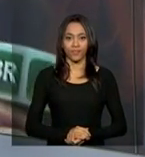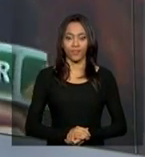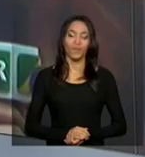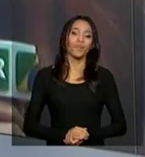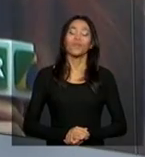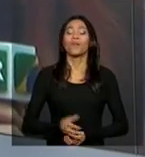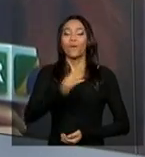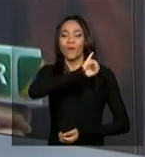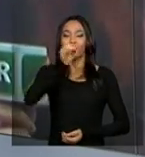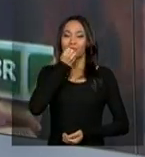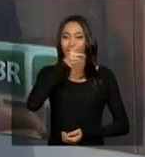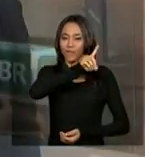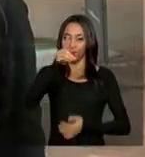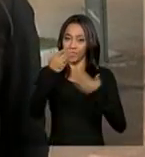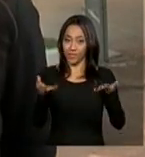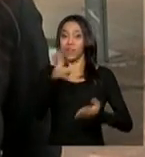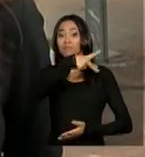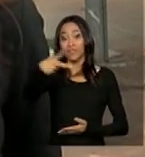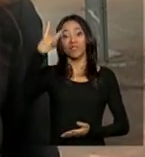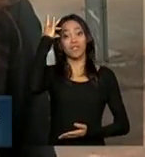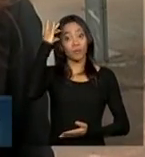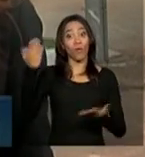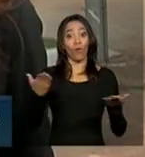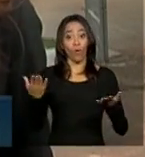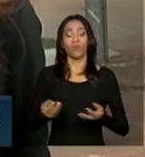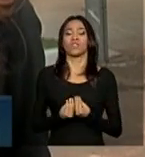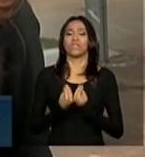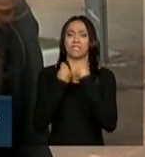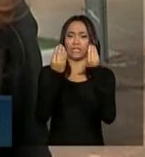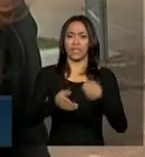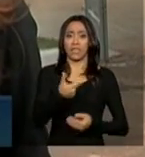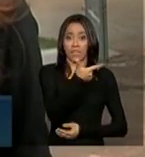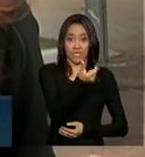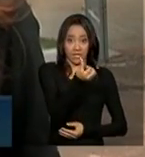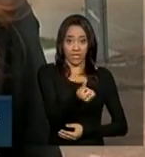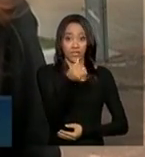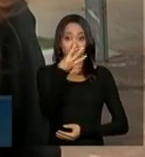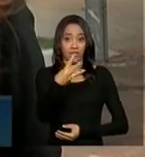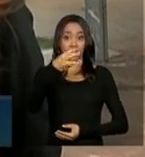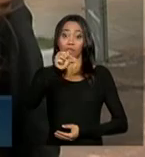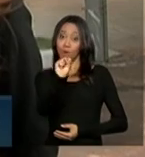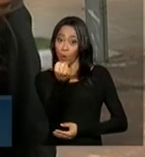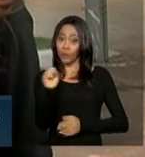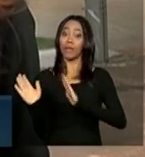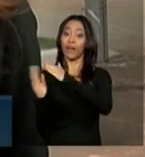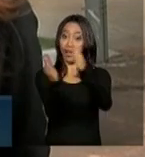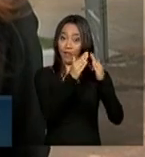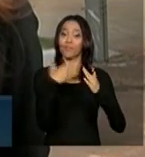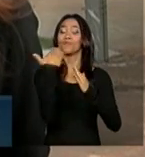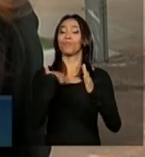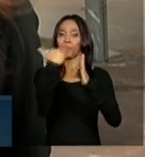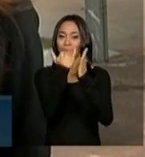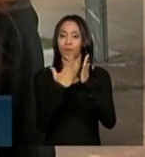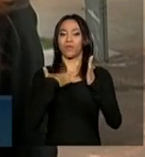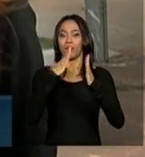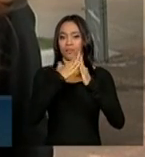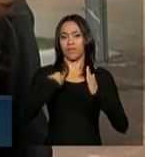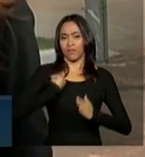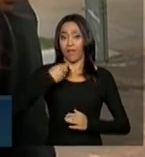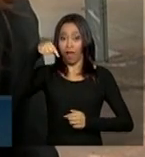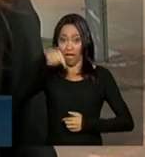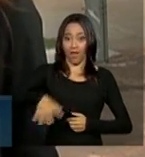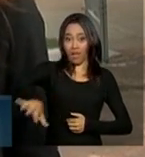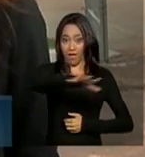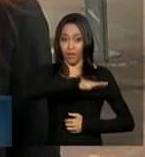Olá, Carla. Bom dia. A presidenta Dilma Rousseff participa da entrega de 638 moradias do programa Minha Casa Minha Vida aqui no